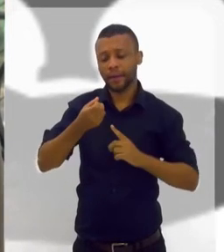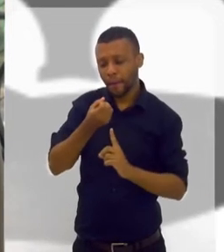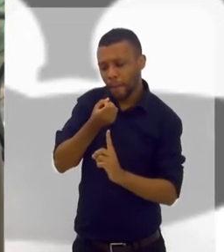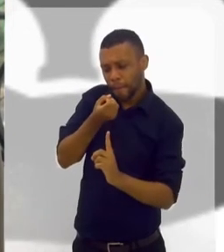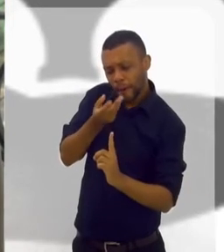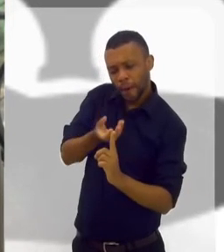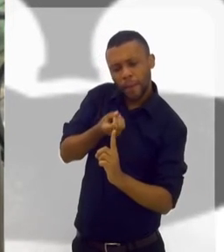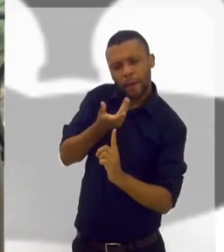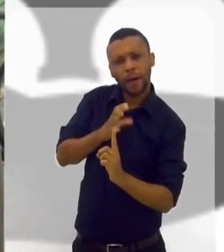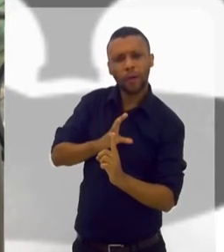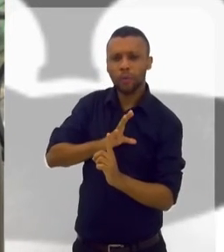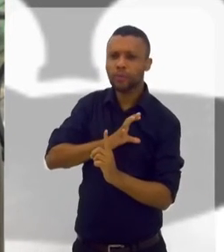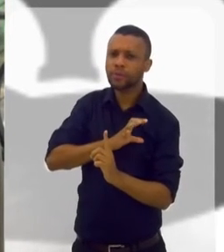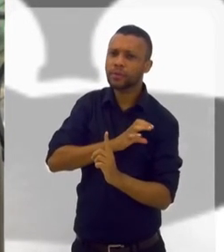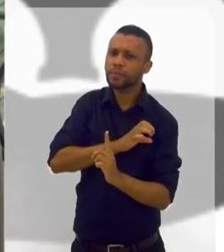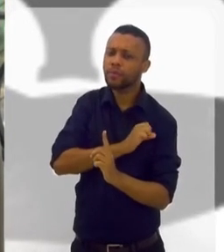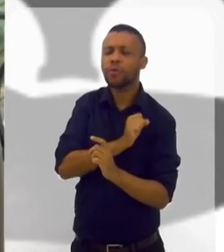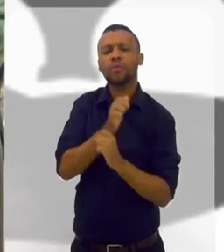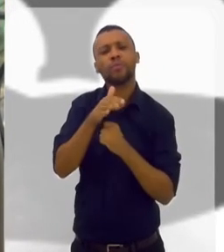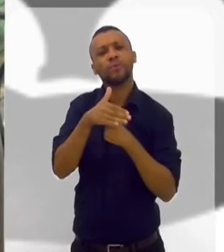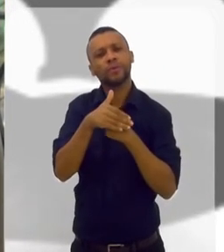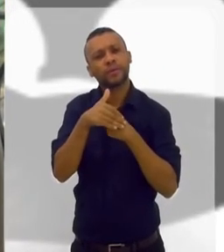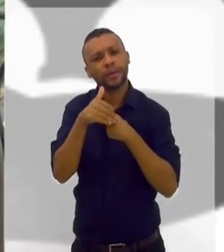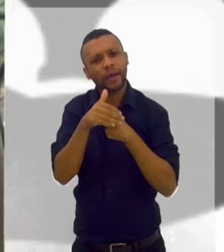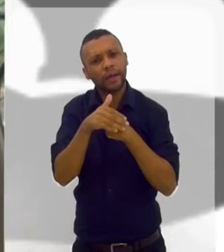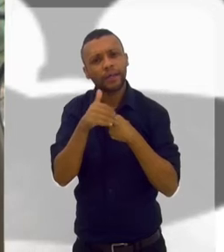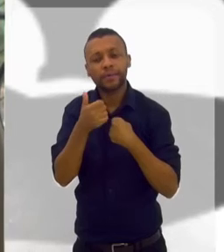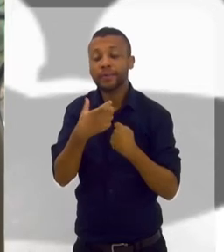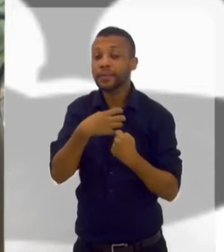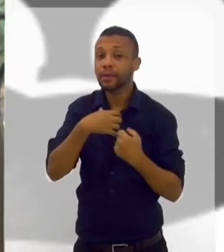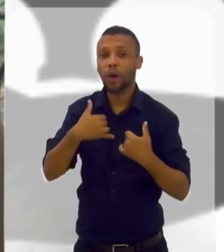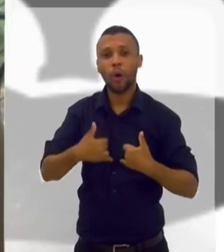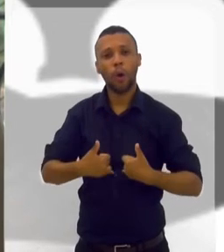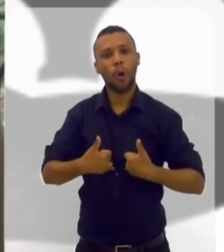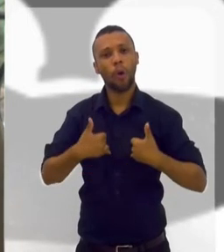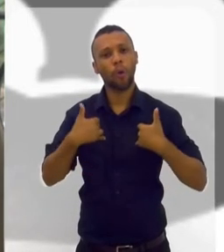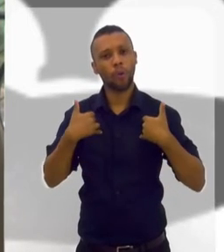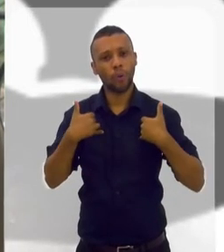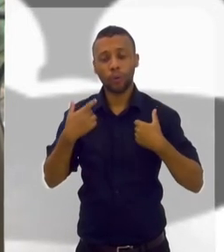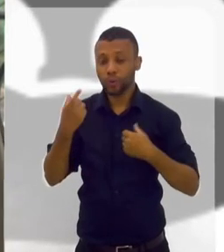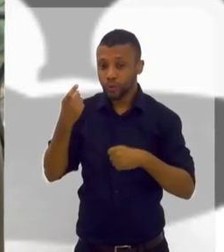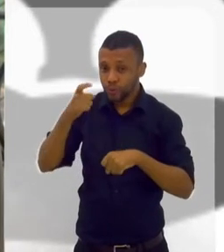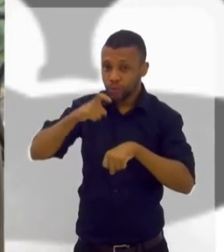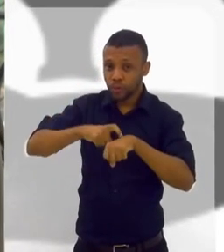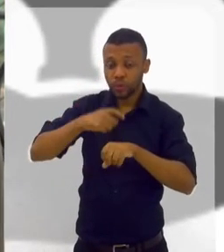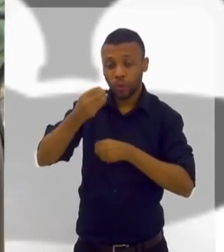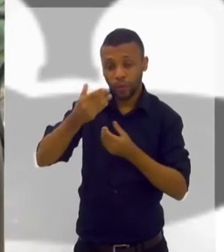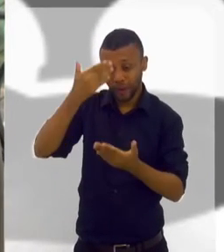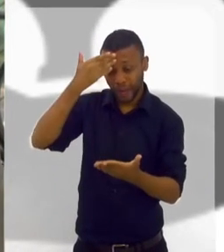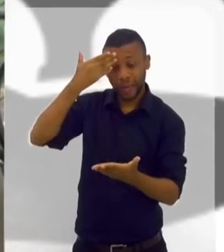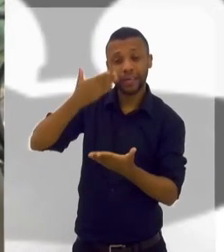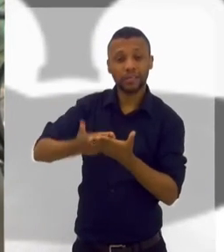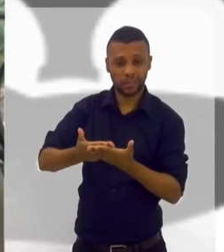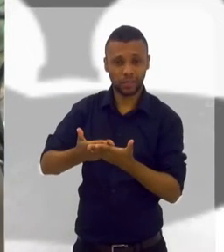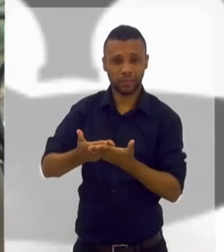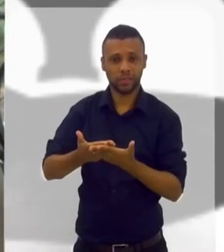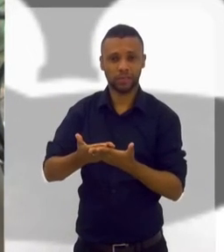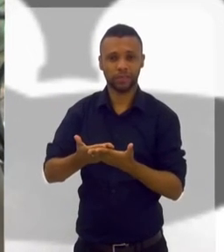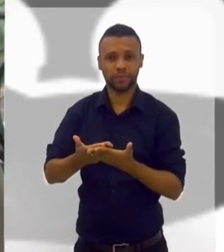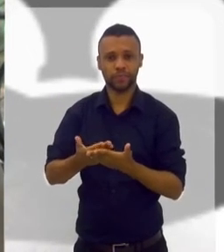E falando isso para ela com muito amor. Com muito carinho. Sentindo o orgulho dela e o quanto ela acredita em você.